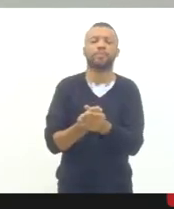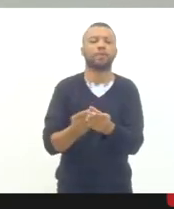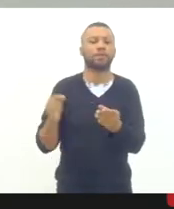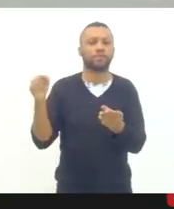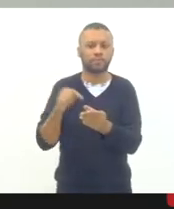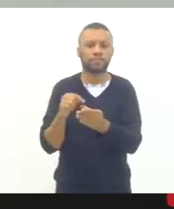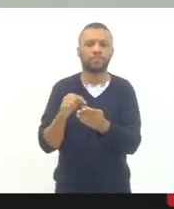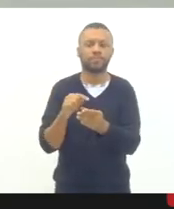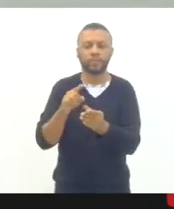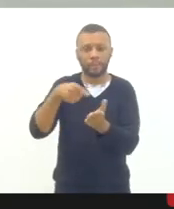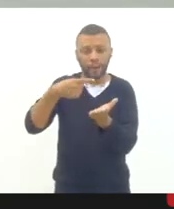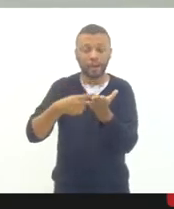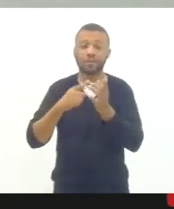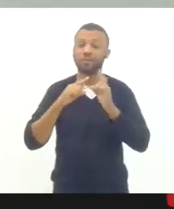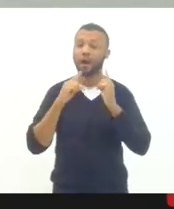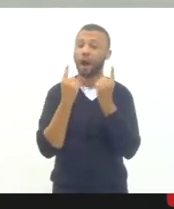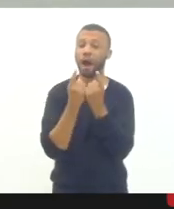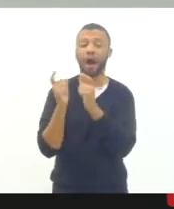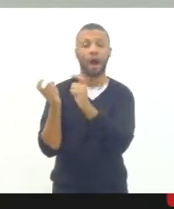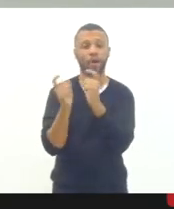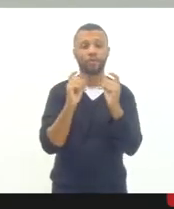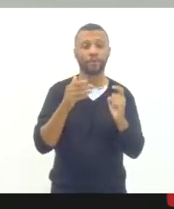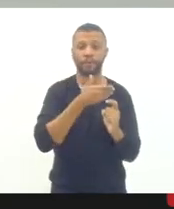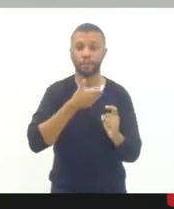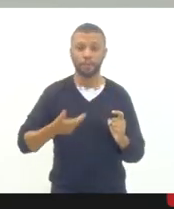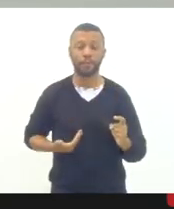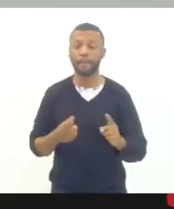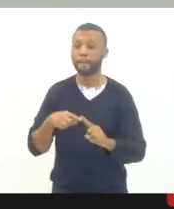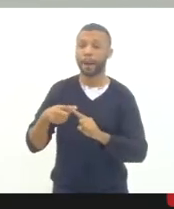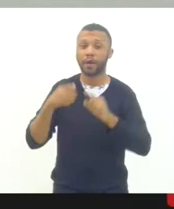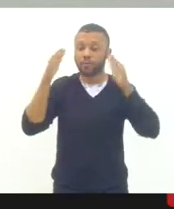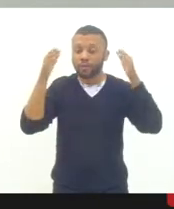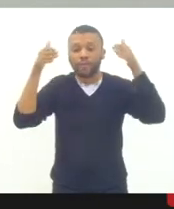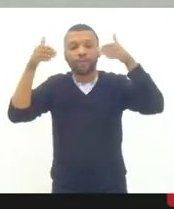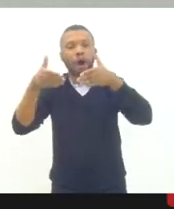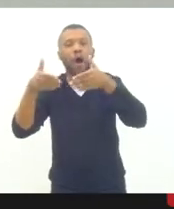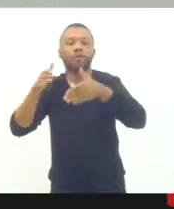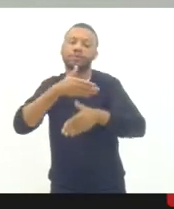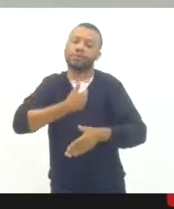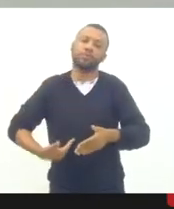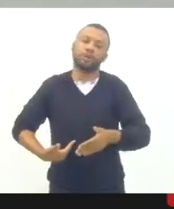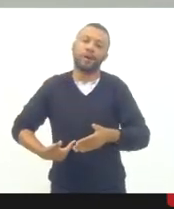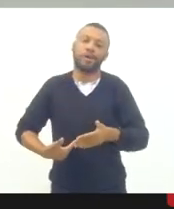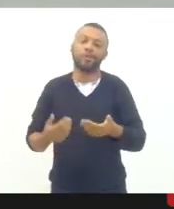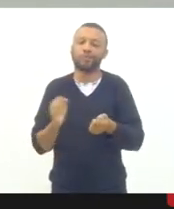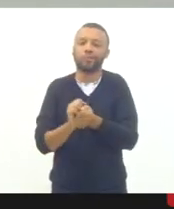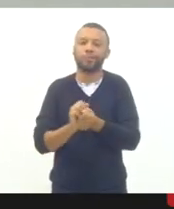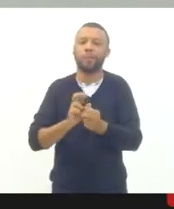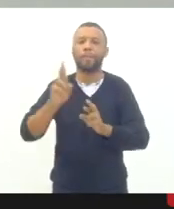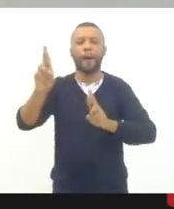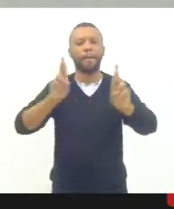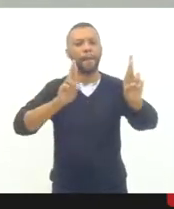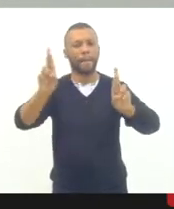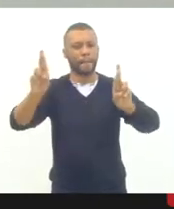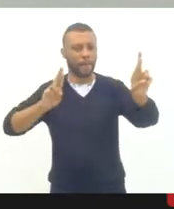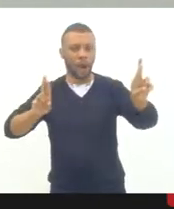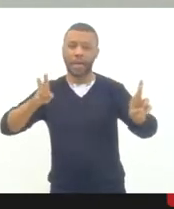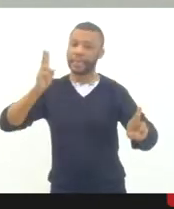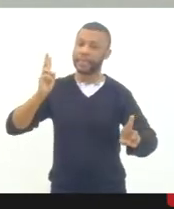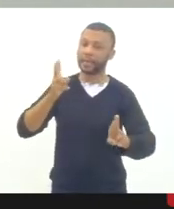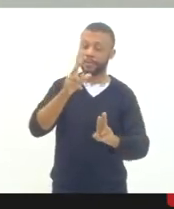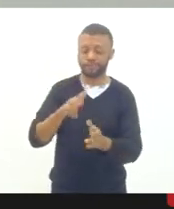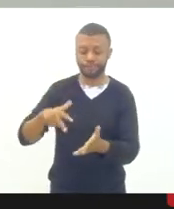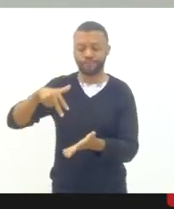com audiências públicas e o fórum estadual, junto com outras representações que sempre se fazem